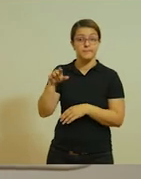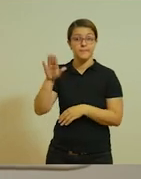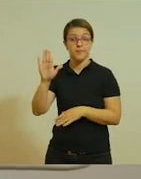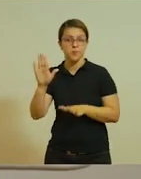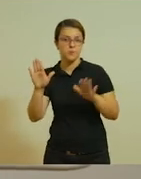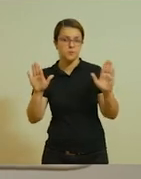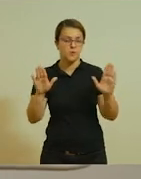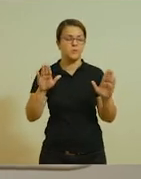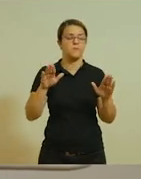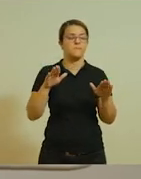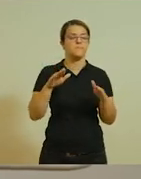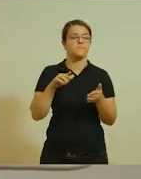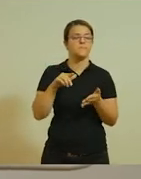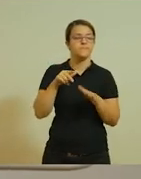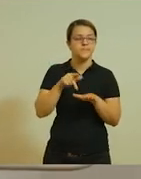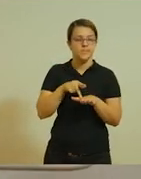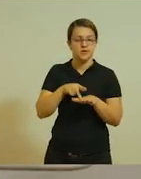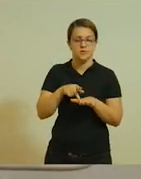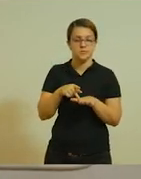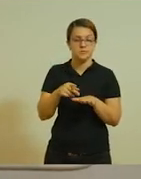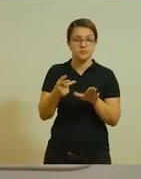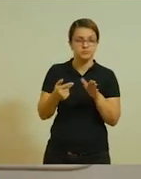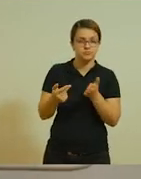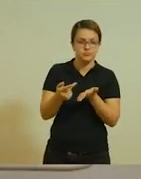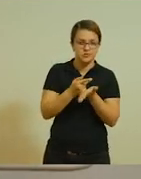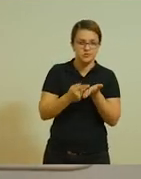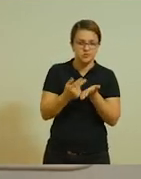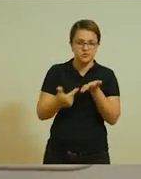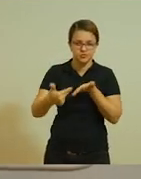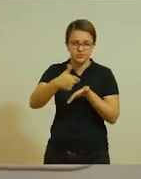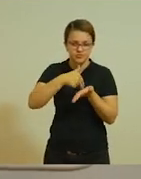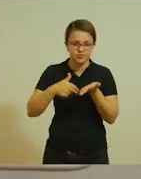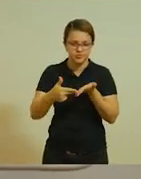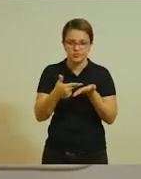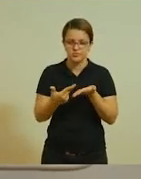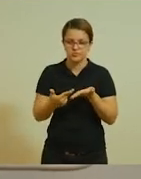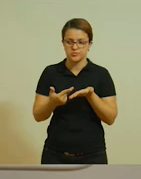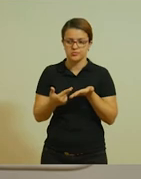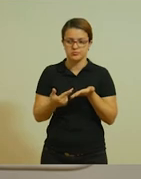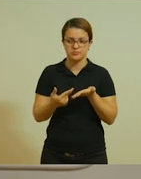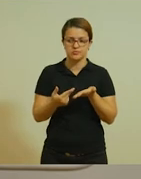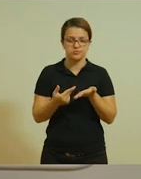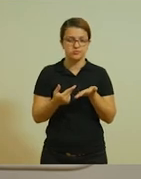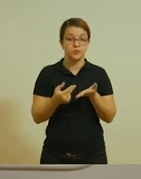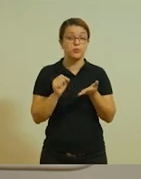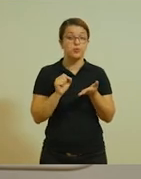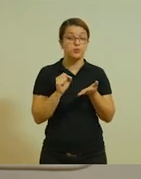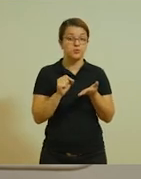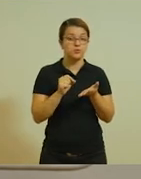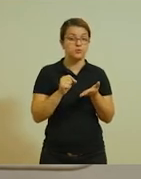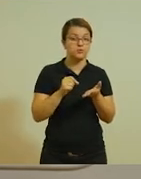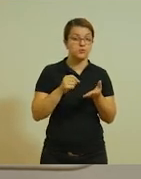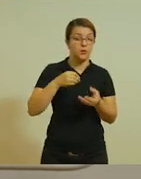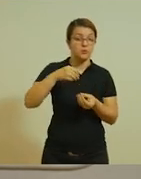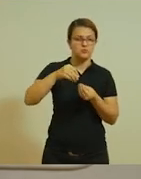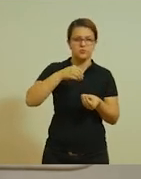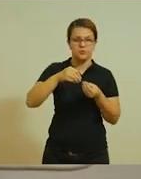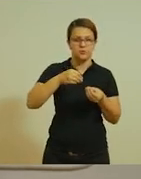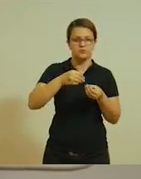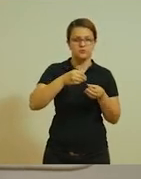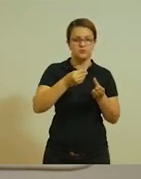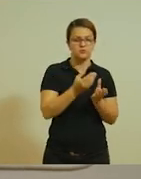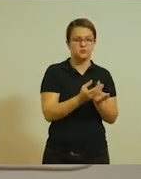iniciar. Estando pronto, vamos colocar vários dentro de um saco para o jogo